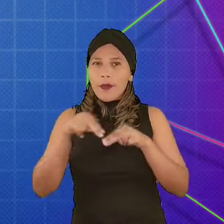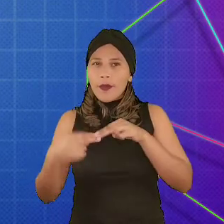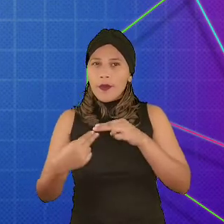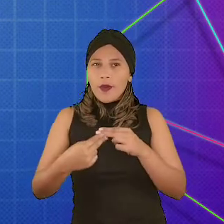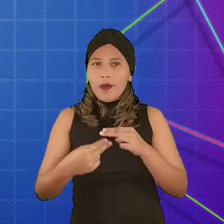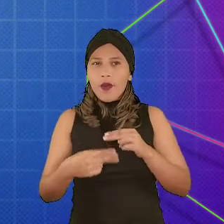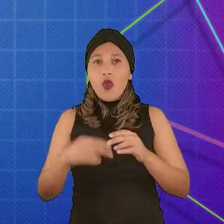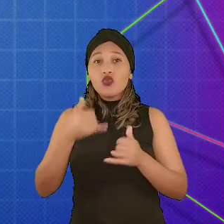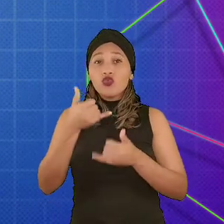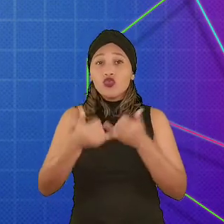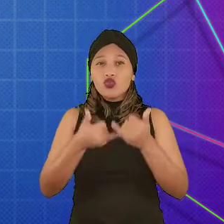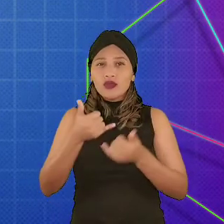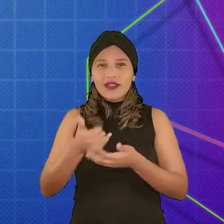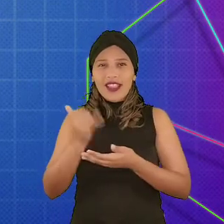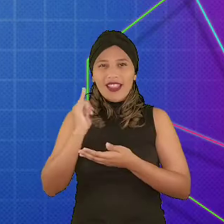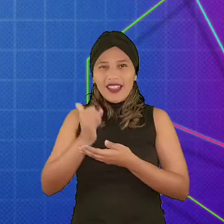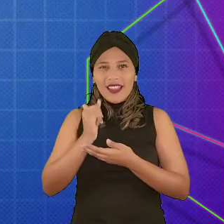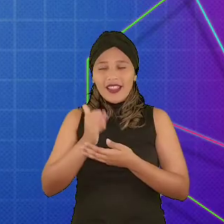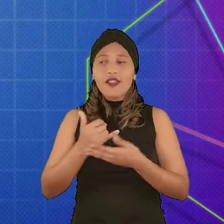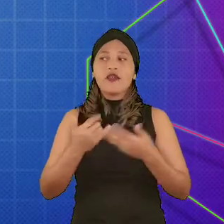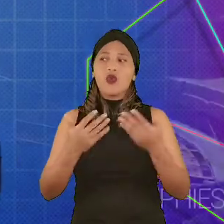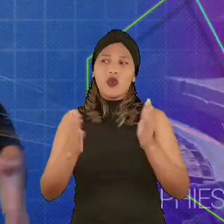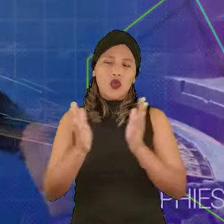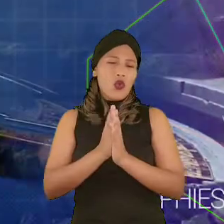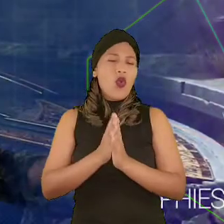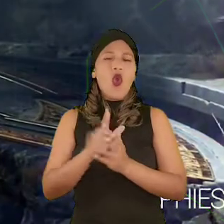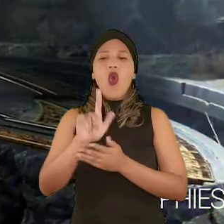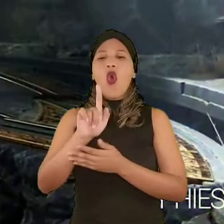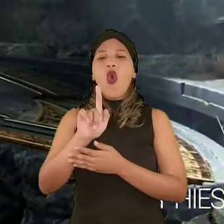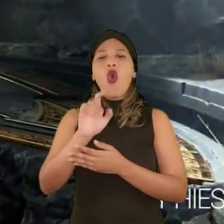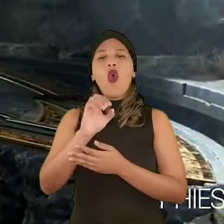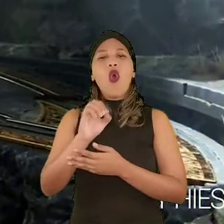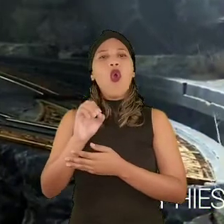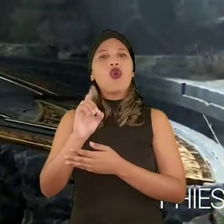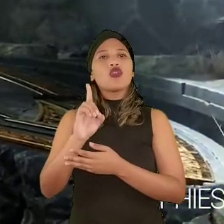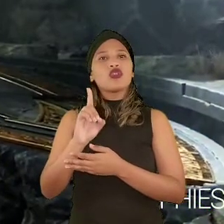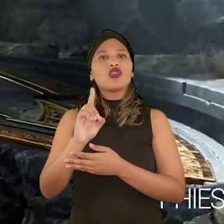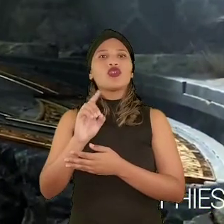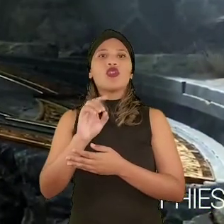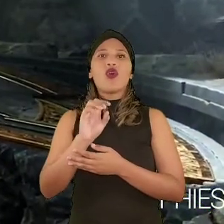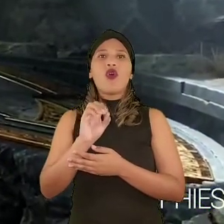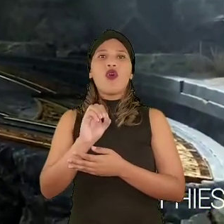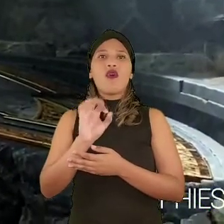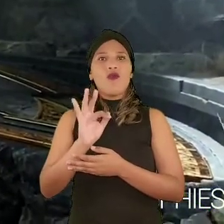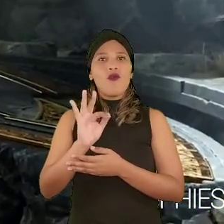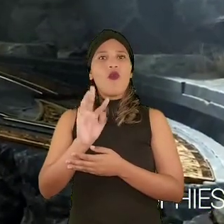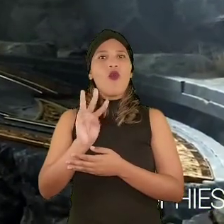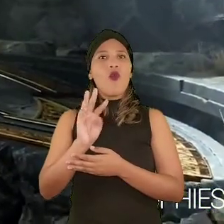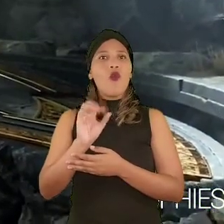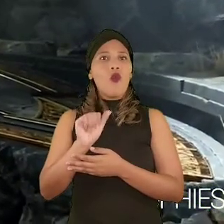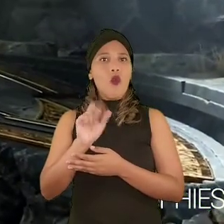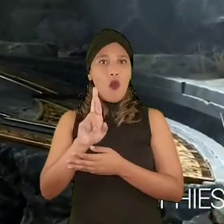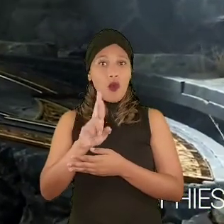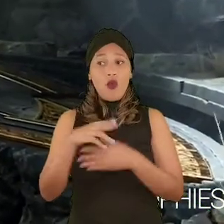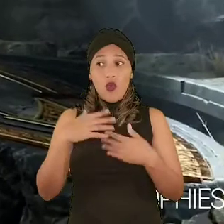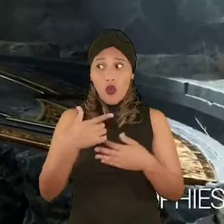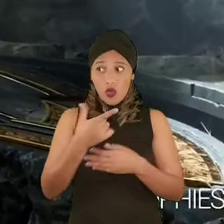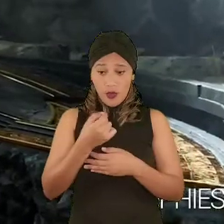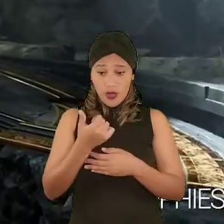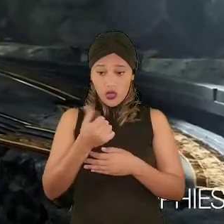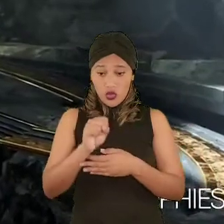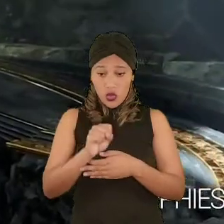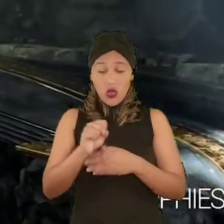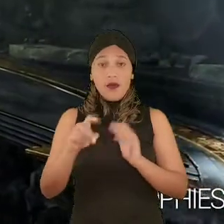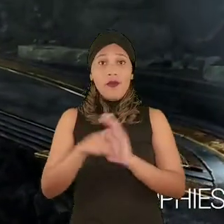jogo narrativo. A série God of War, Deus da Guerra, é cheia de puzzles. No jogo de 2018, por